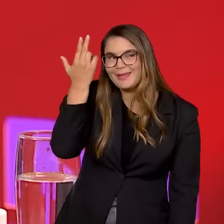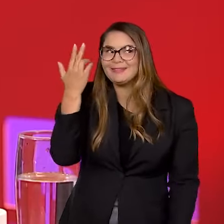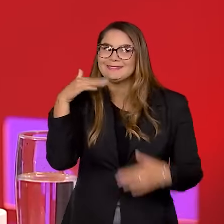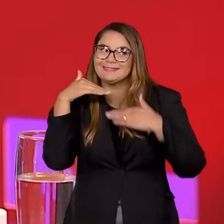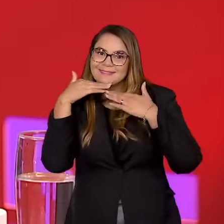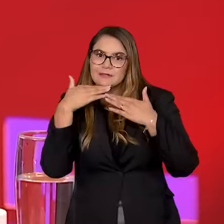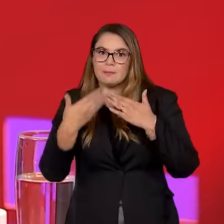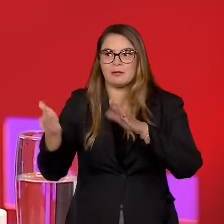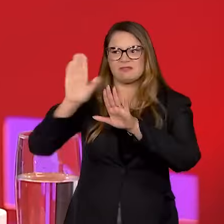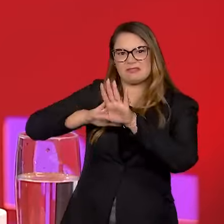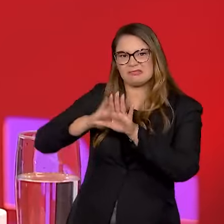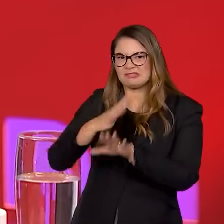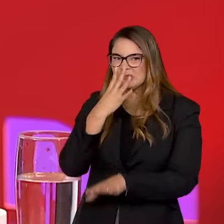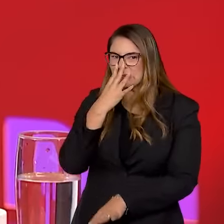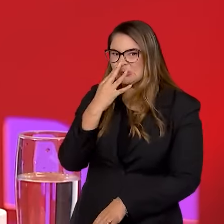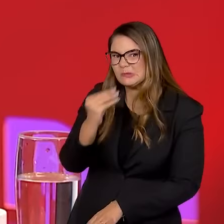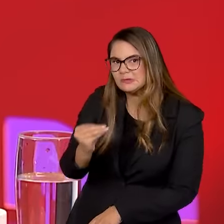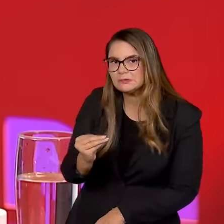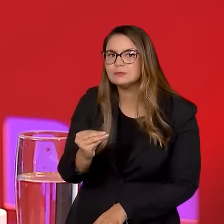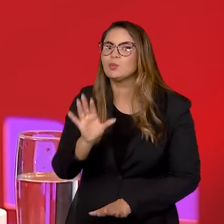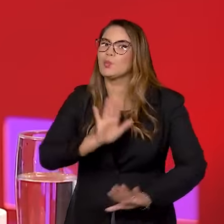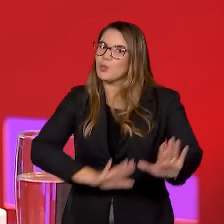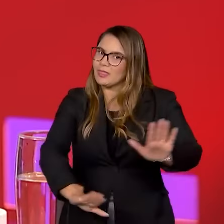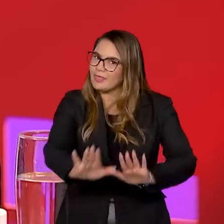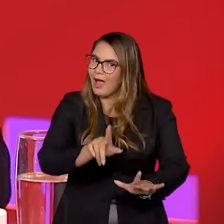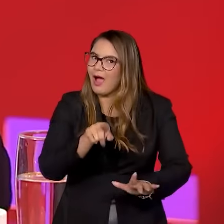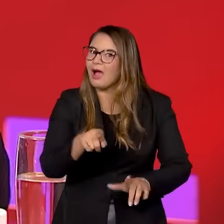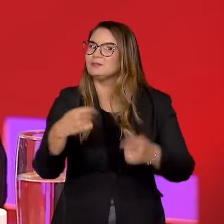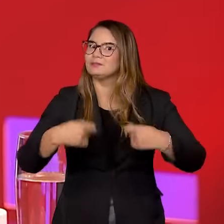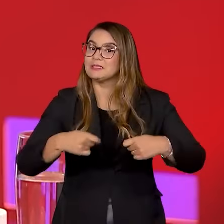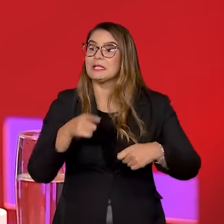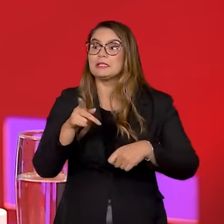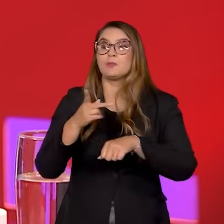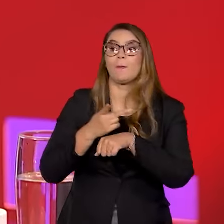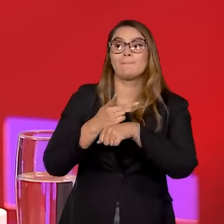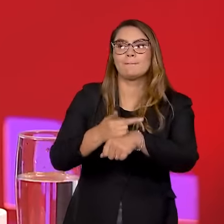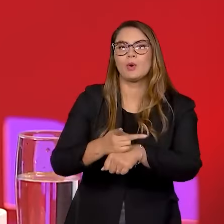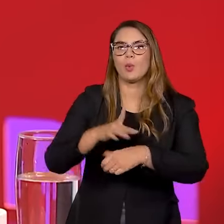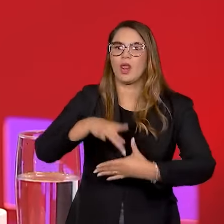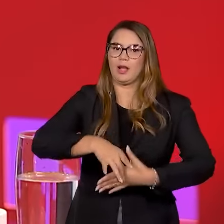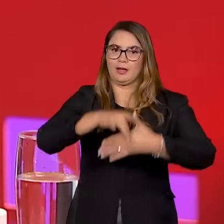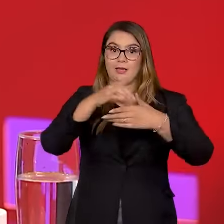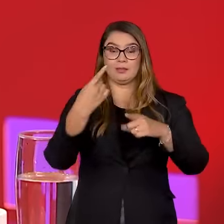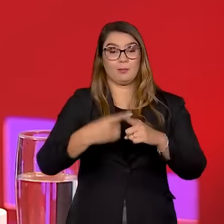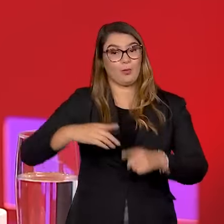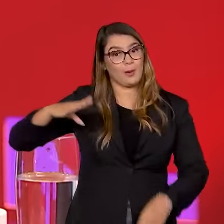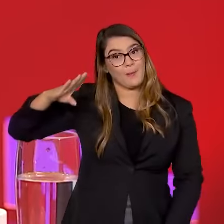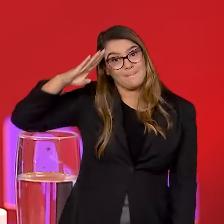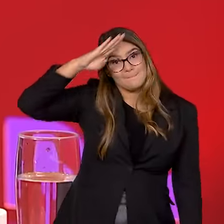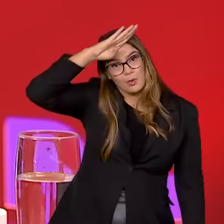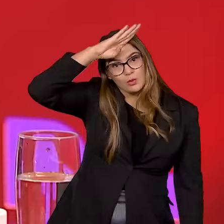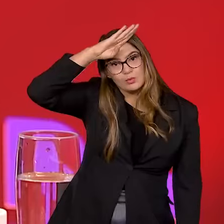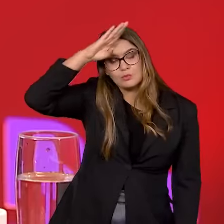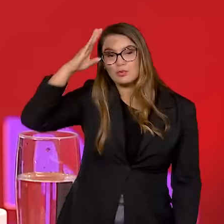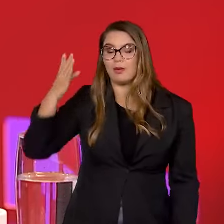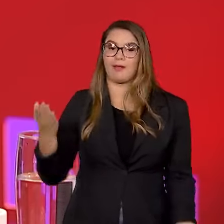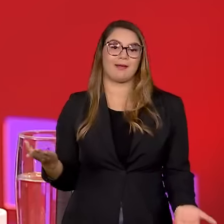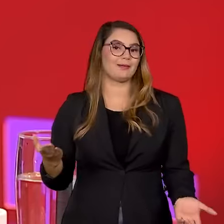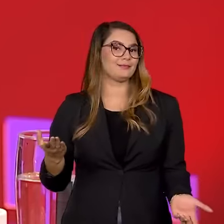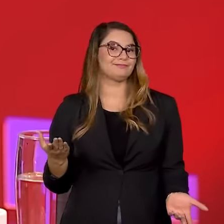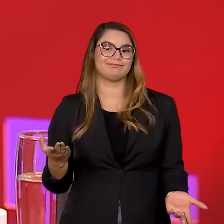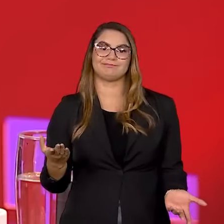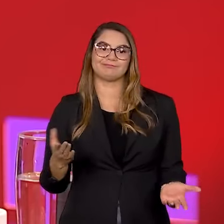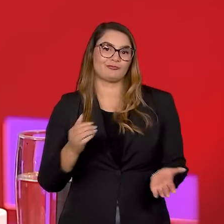no fundo, vai ser um lobo, né? Então, nós precisamos tomar muito cuidado com isso. Eles estão procurando uma liderança, já que o Bolsonaro se inviabilizou